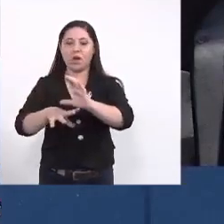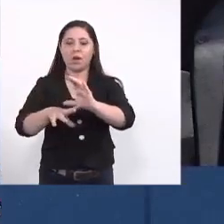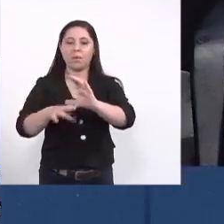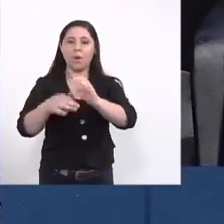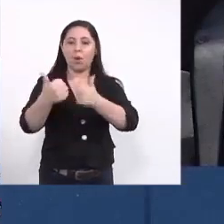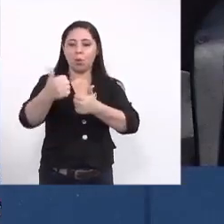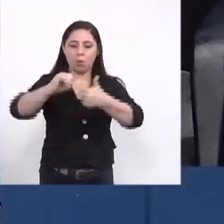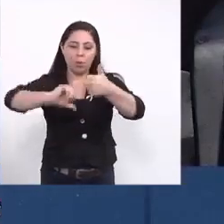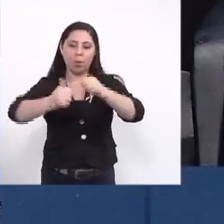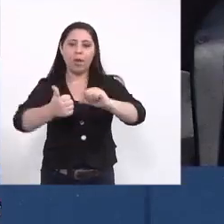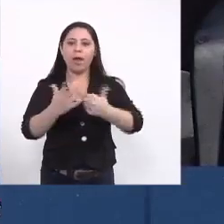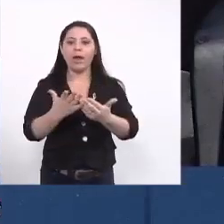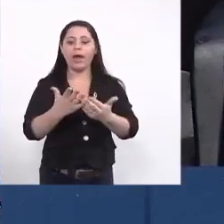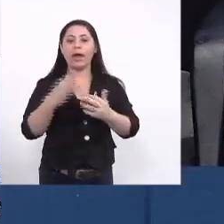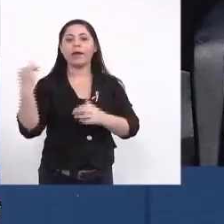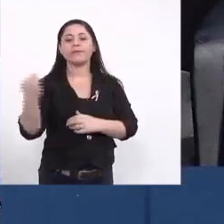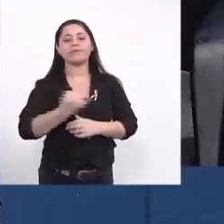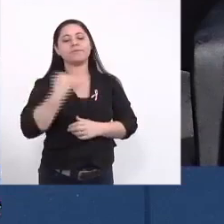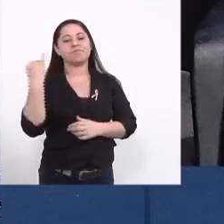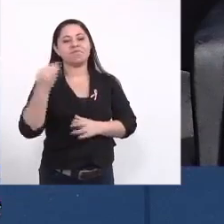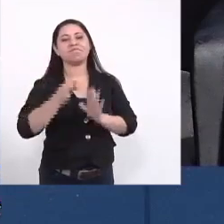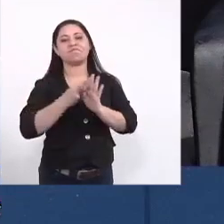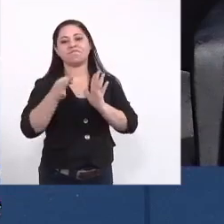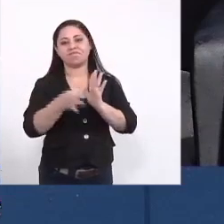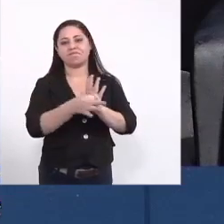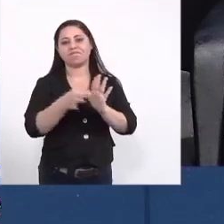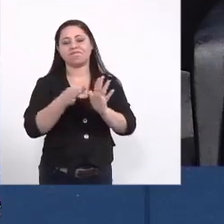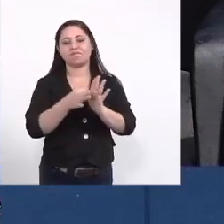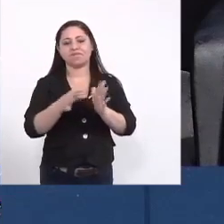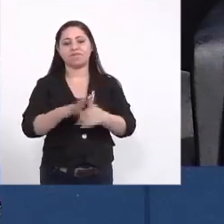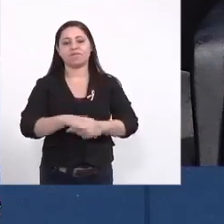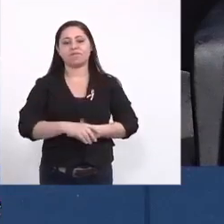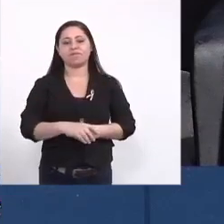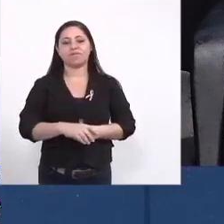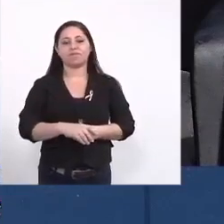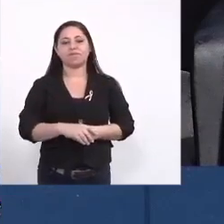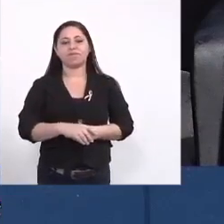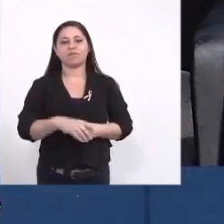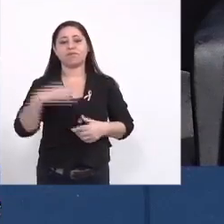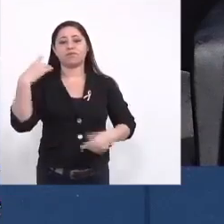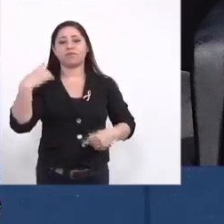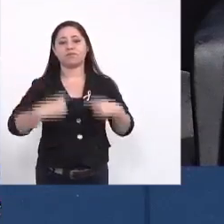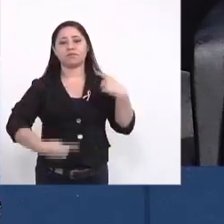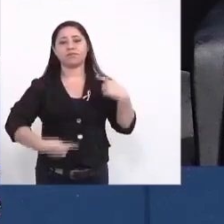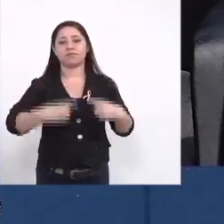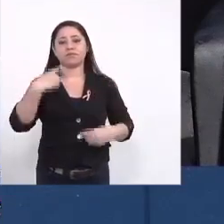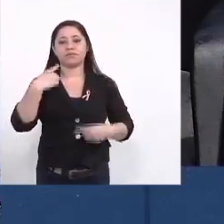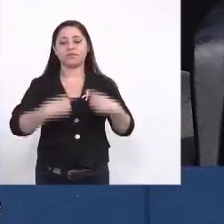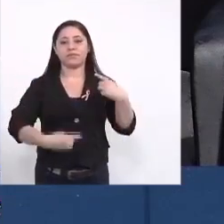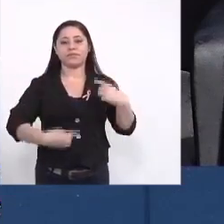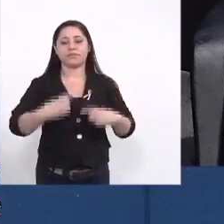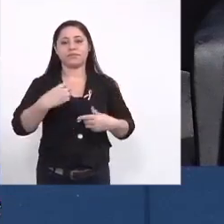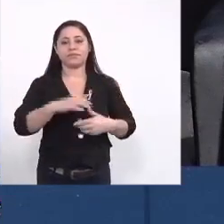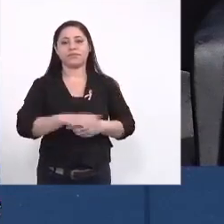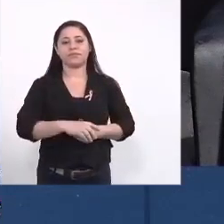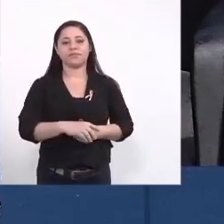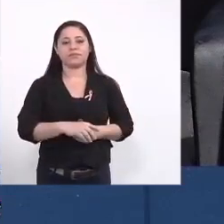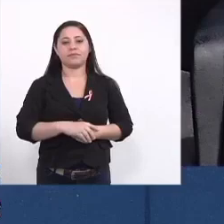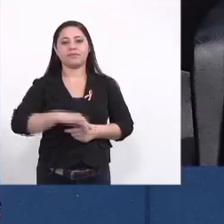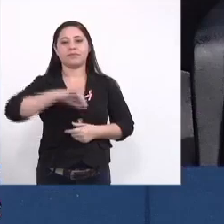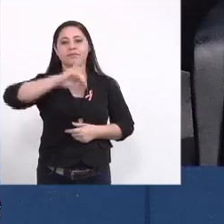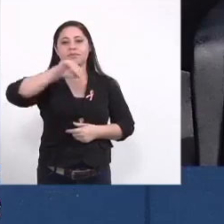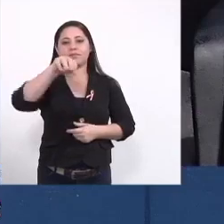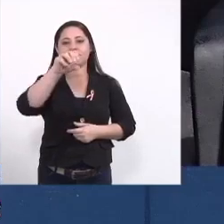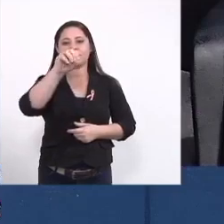então muito boa sugestão ainda em discussão bom Jonathan